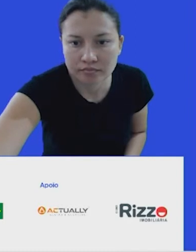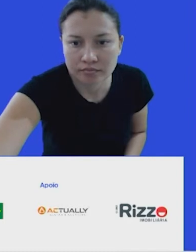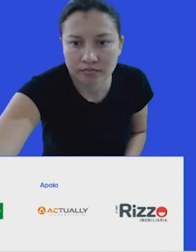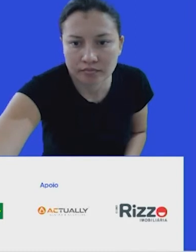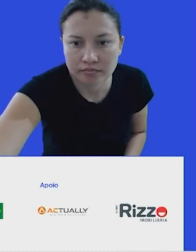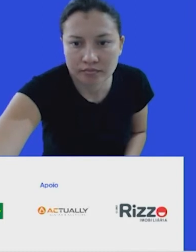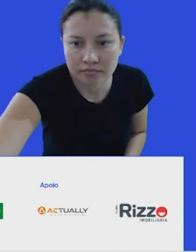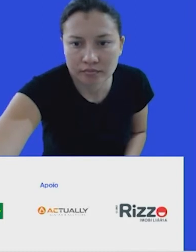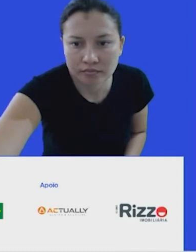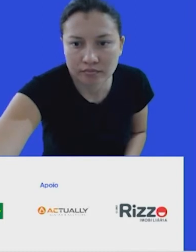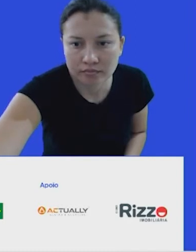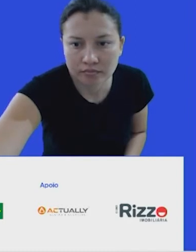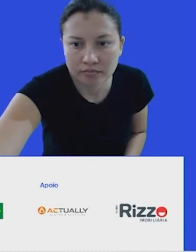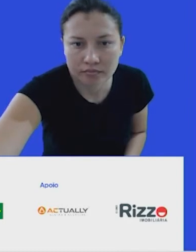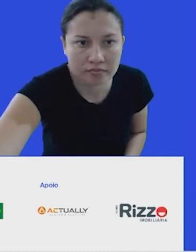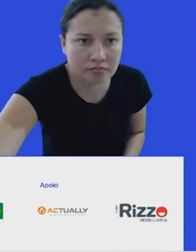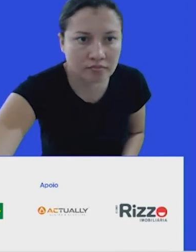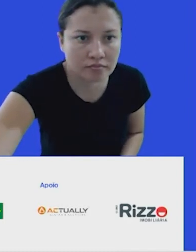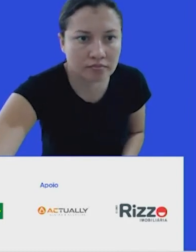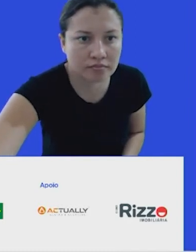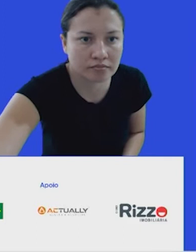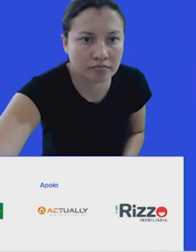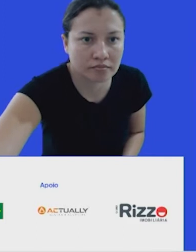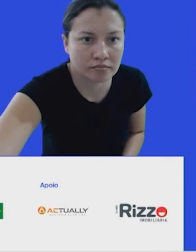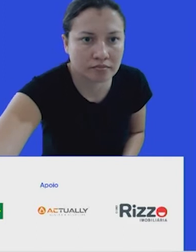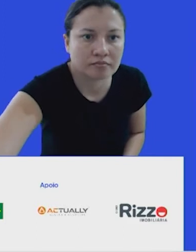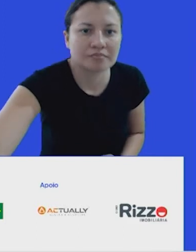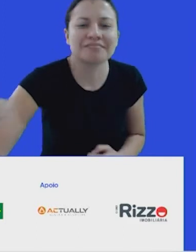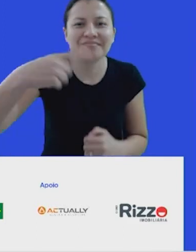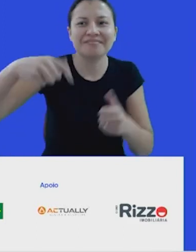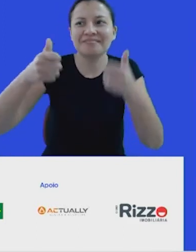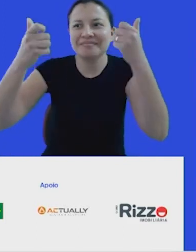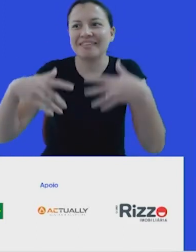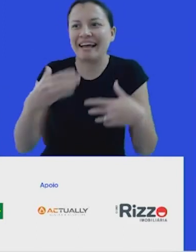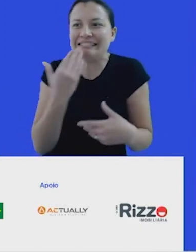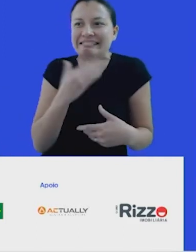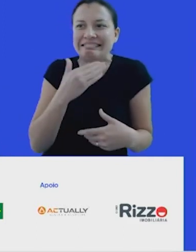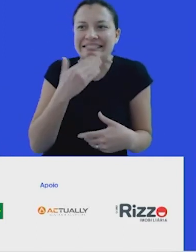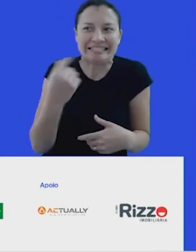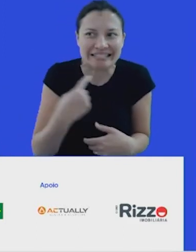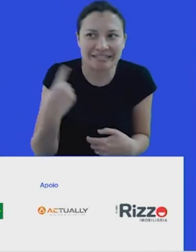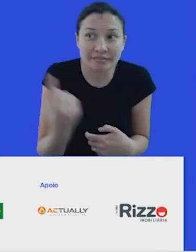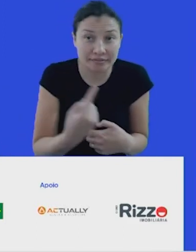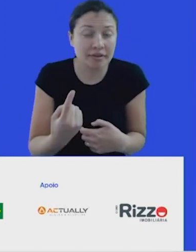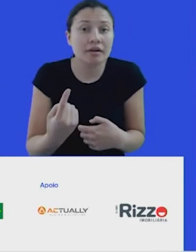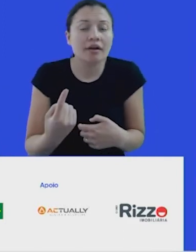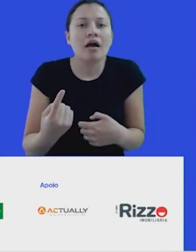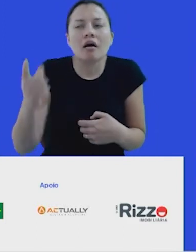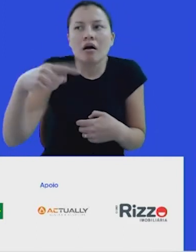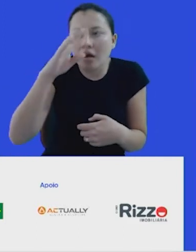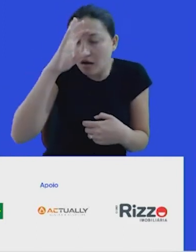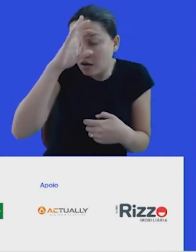chama Pack Up Day, o nome mundial desse movimento, a gente chama isso de falha nossa. Então, a gente avalia onde que deu errado, como aprendemos